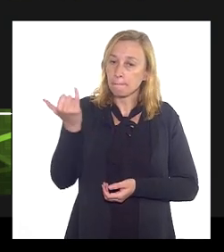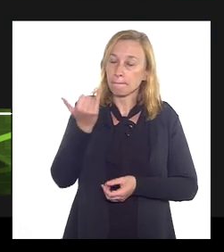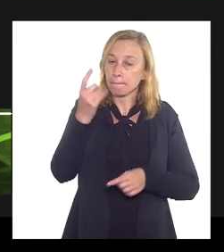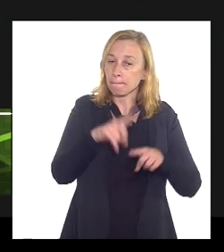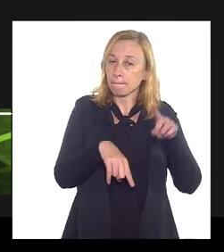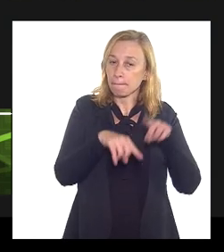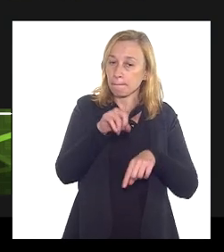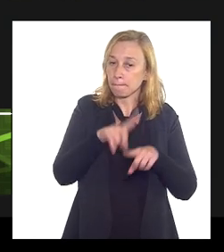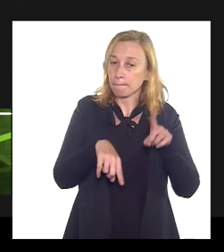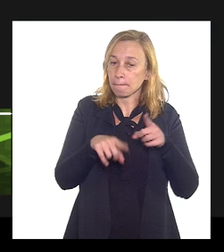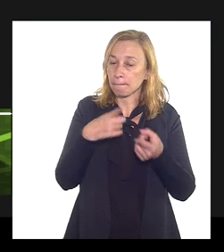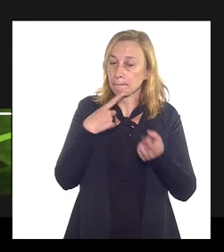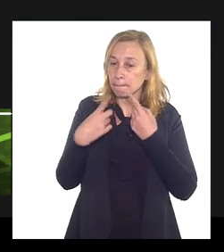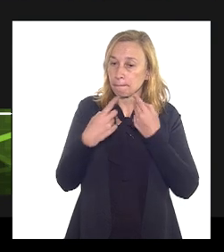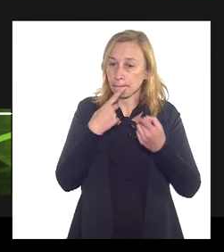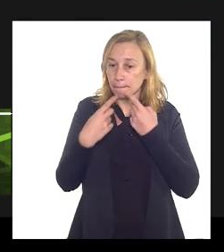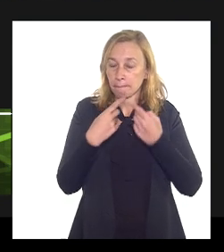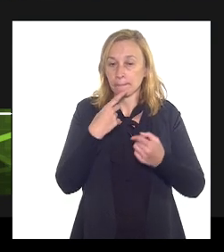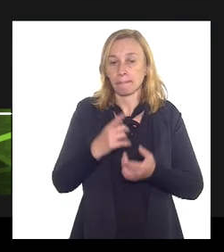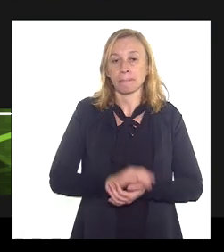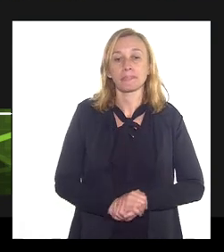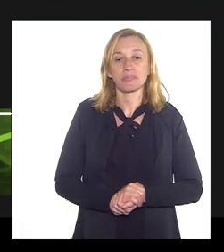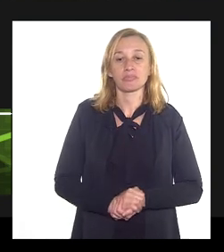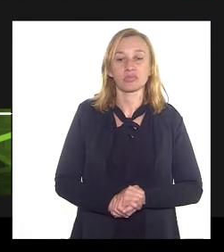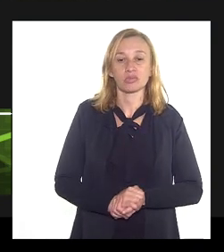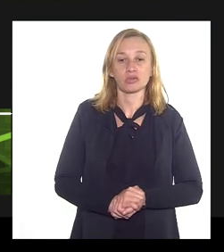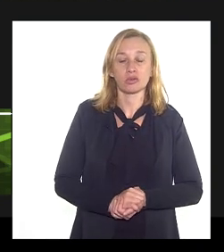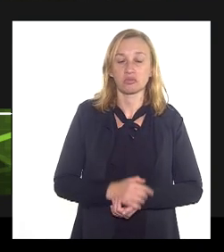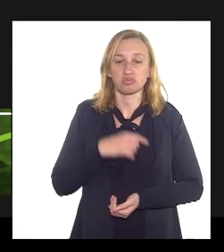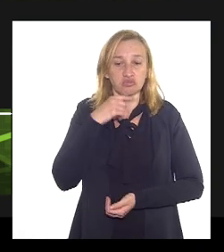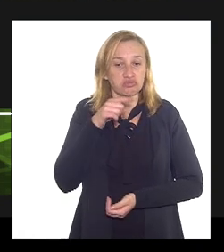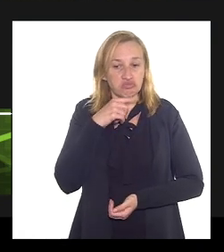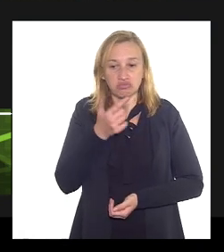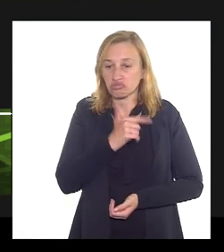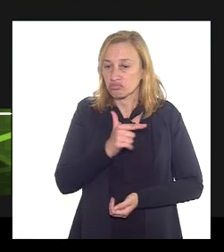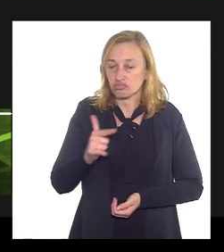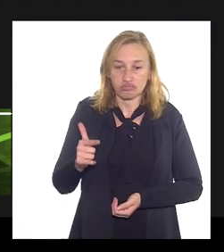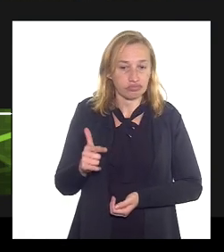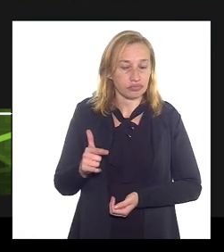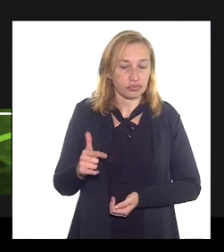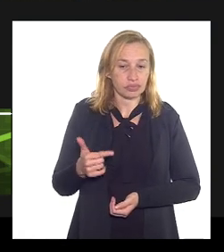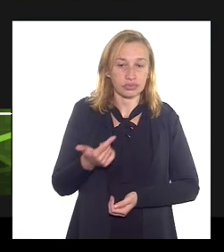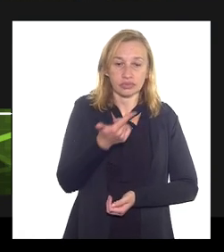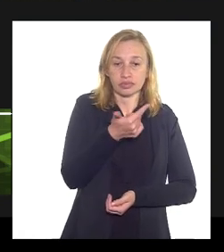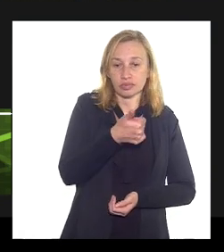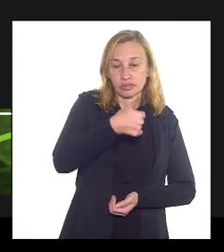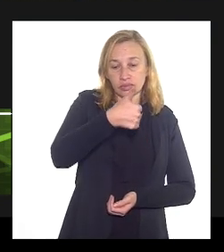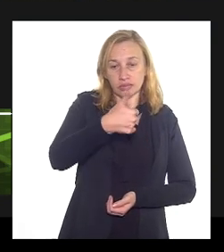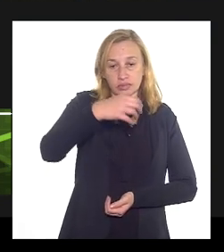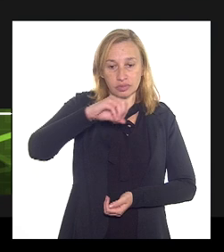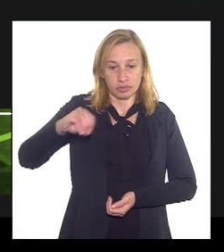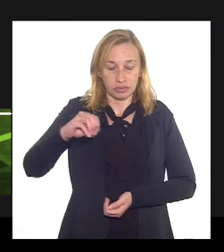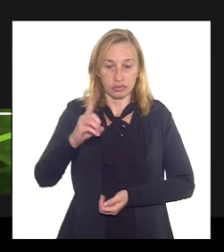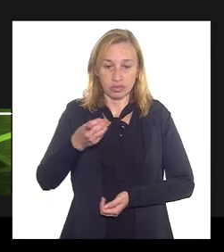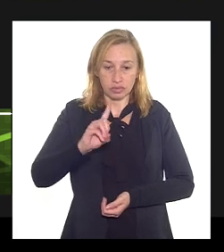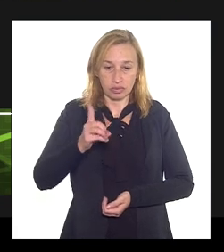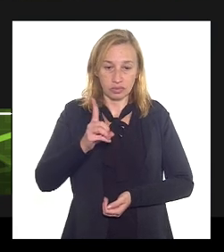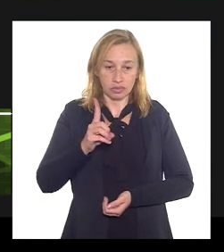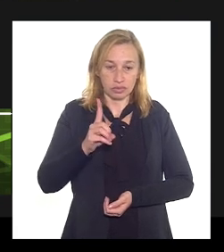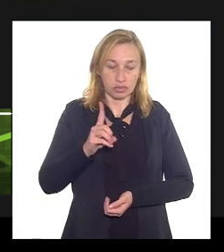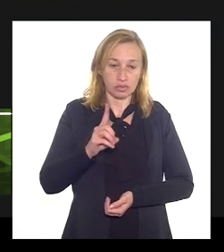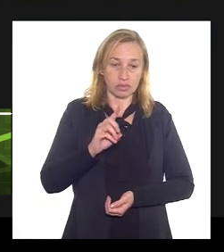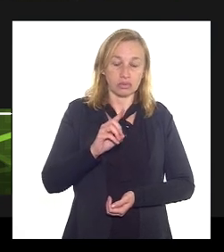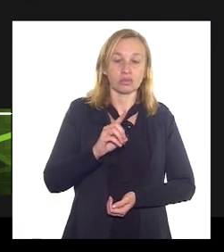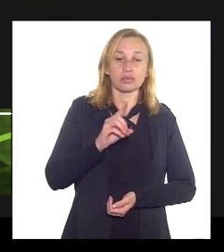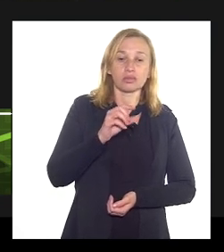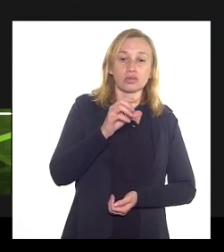discutidos e não tenho dúvida que de 100 dólares 140 dólares por barril para